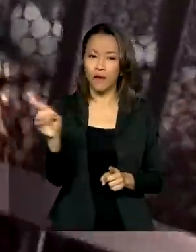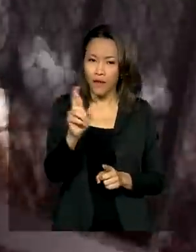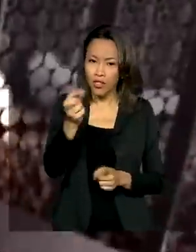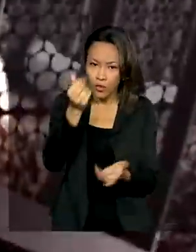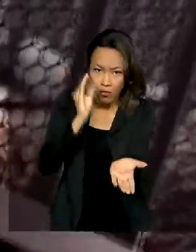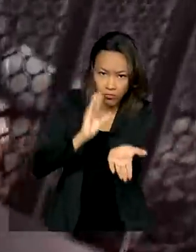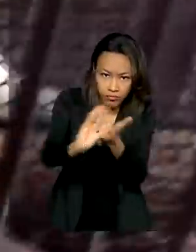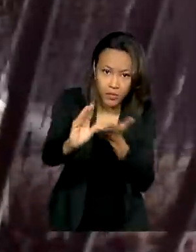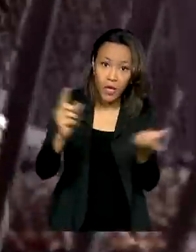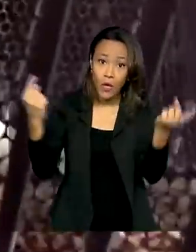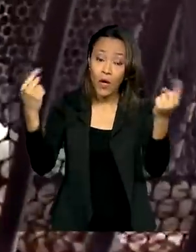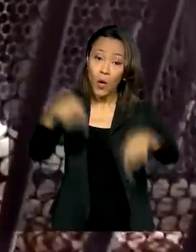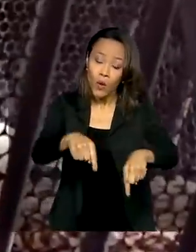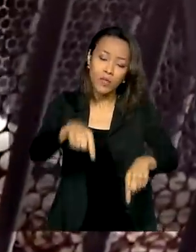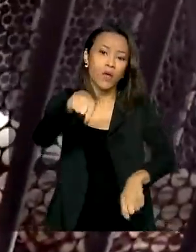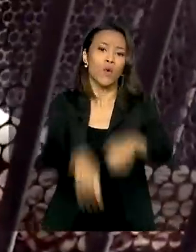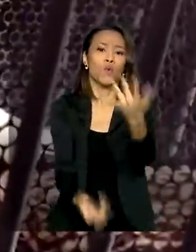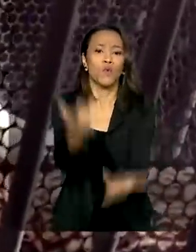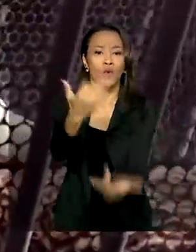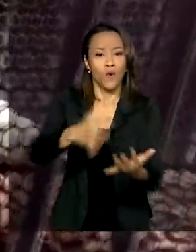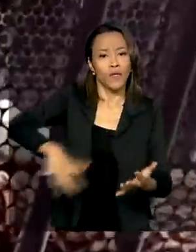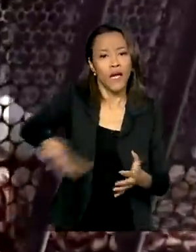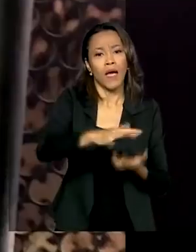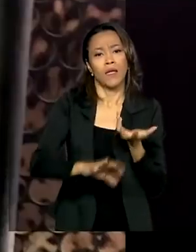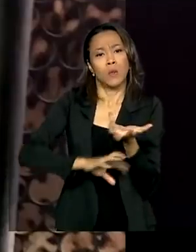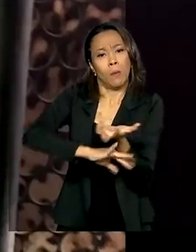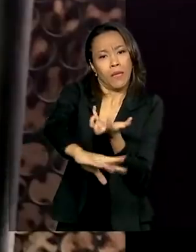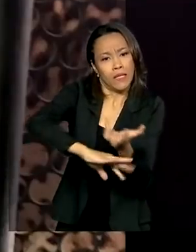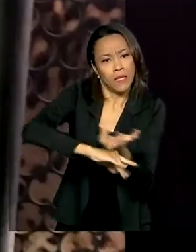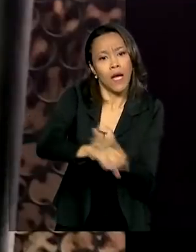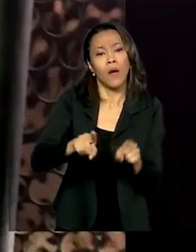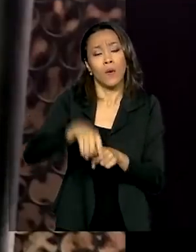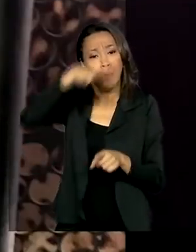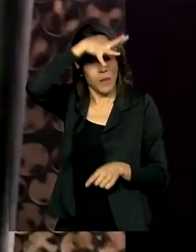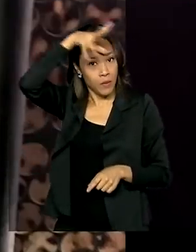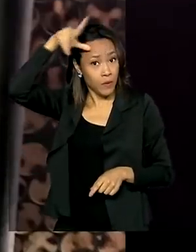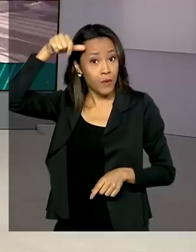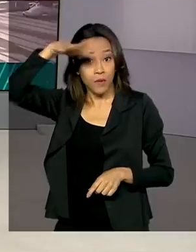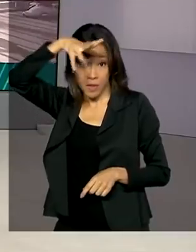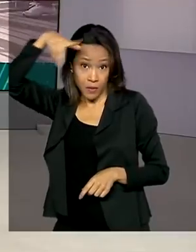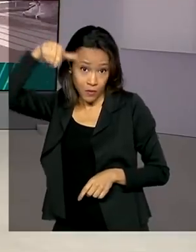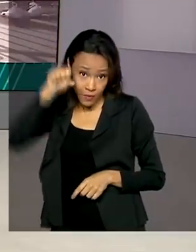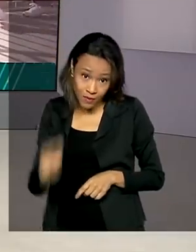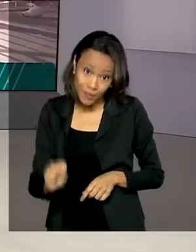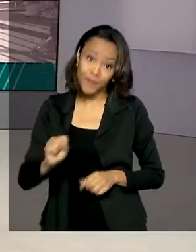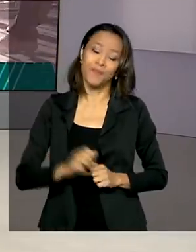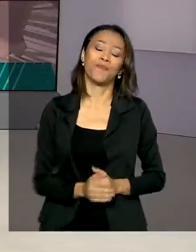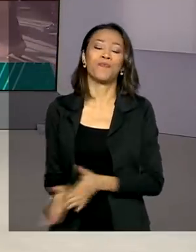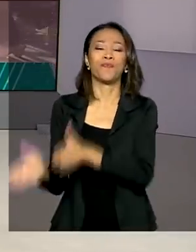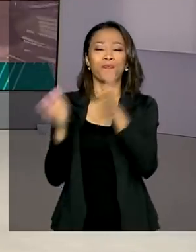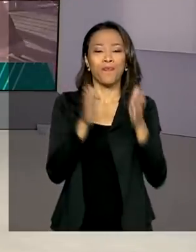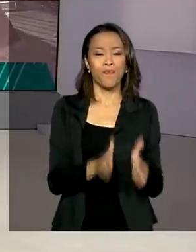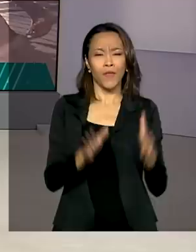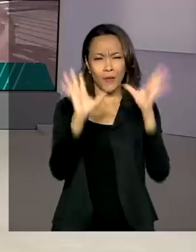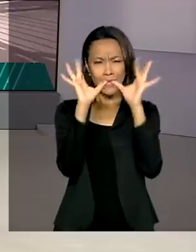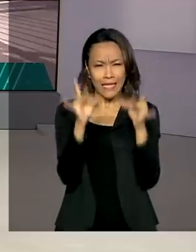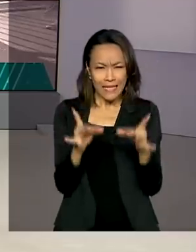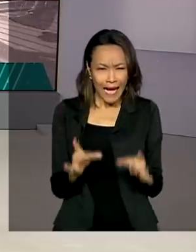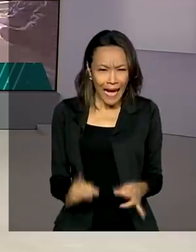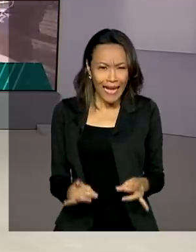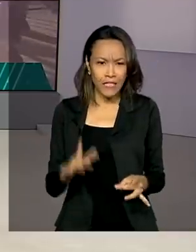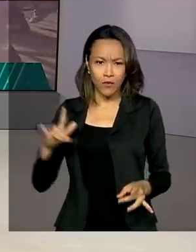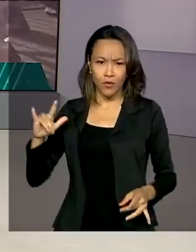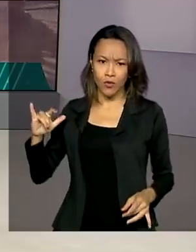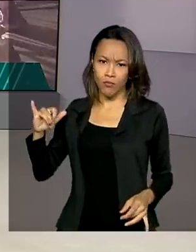combate ao fogo na região do Pantanal, em Mato Grosso do Sul e Mato Grosso. Os detalhes das aeronaves F